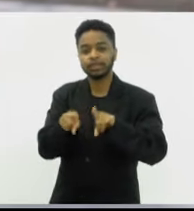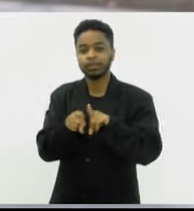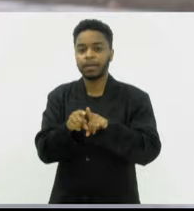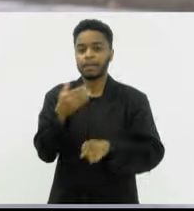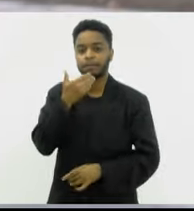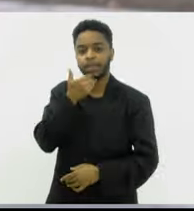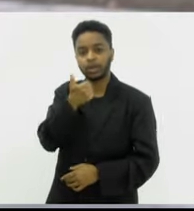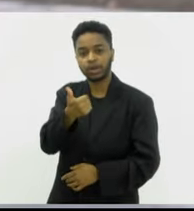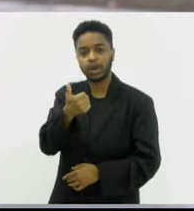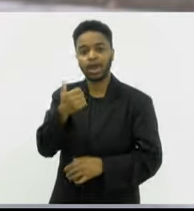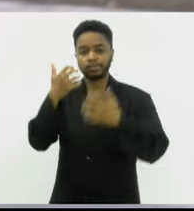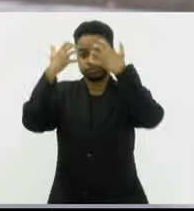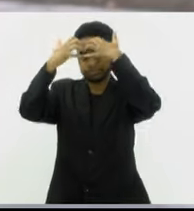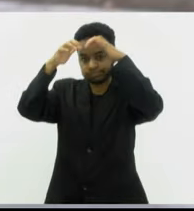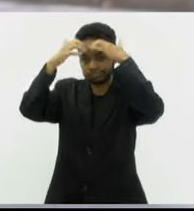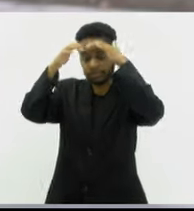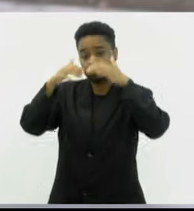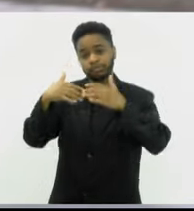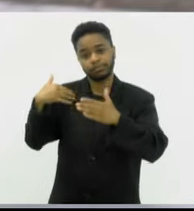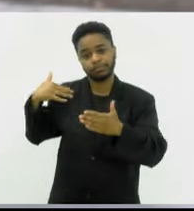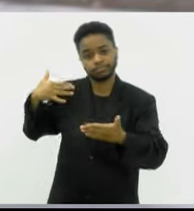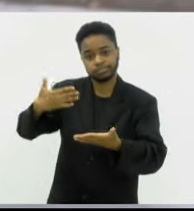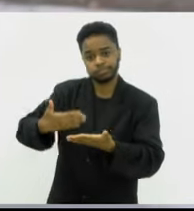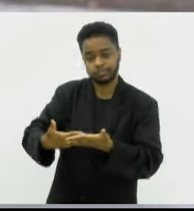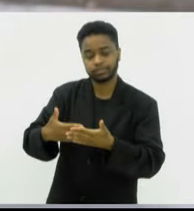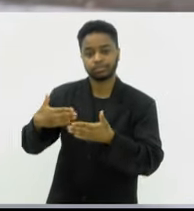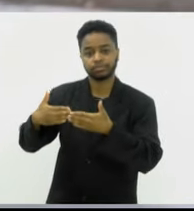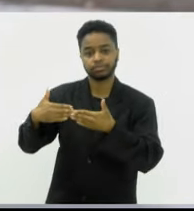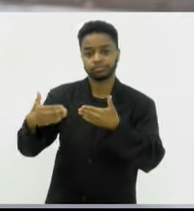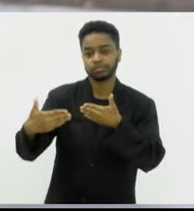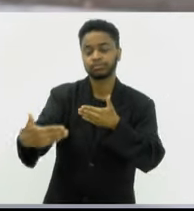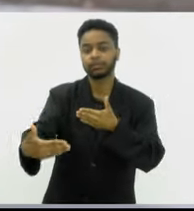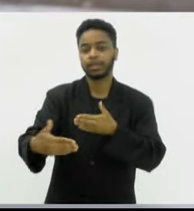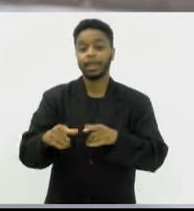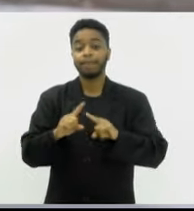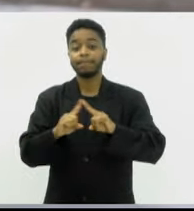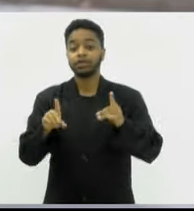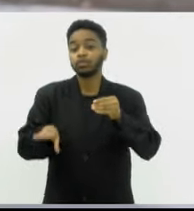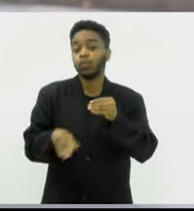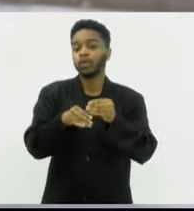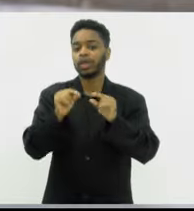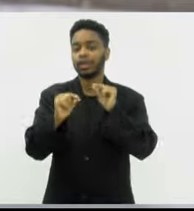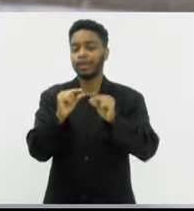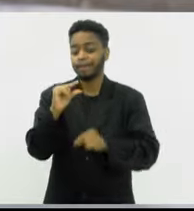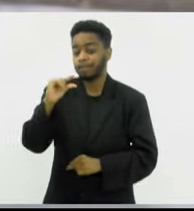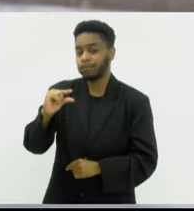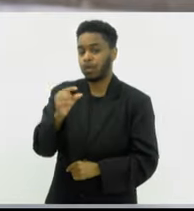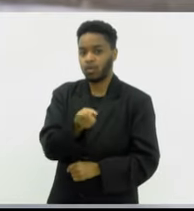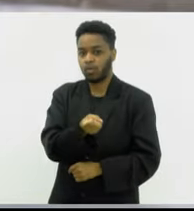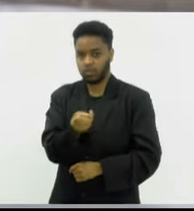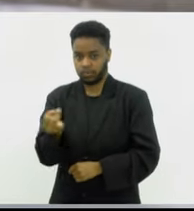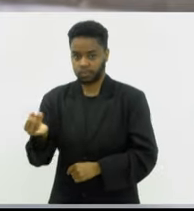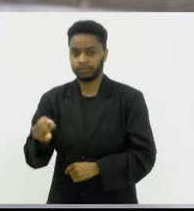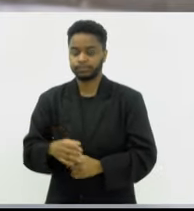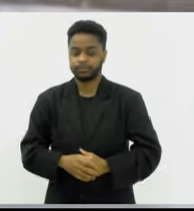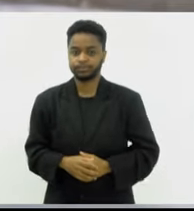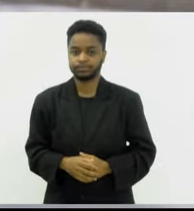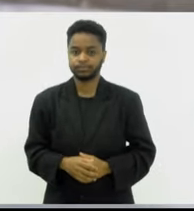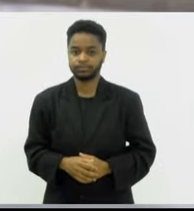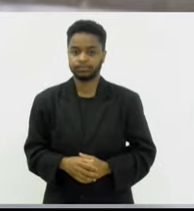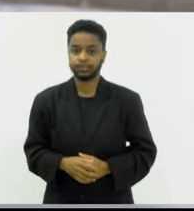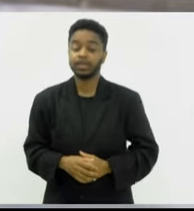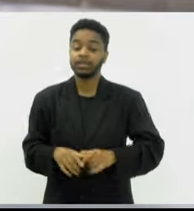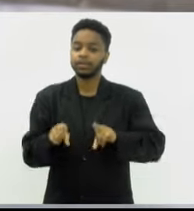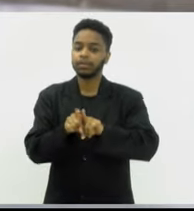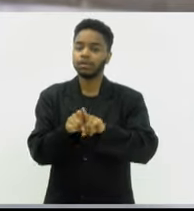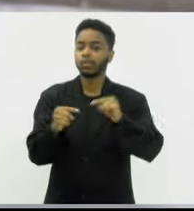cognitiva, isso a longo prazo. Então, na verdade, é uma reposição com doses baixas, tá? De uma forma